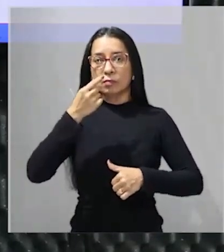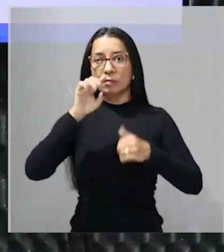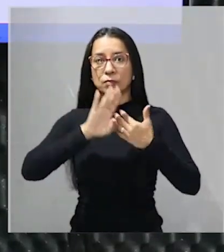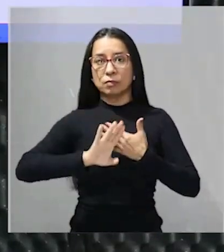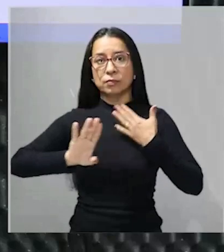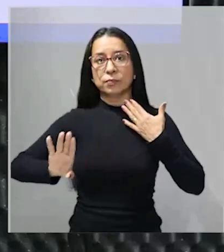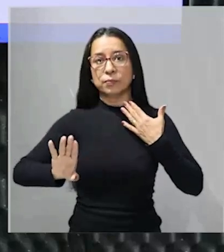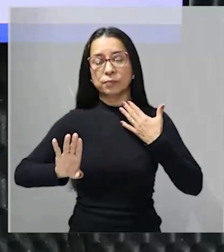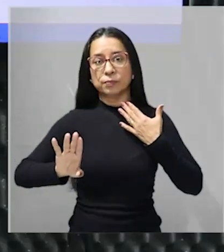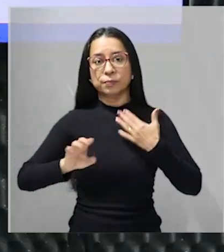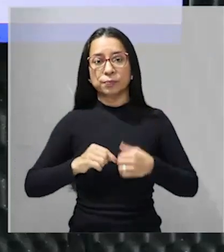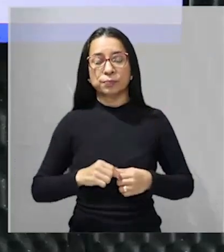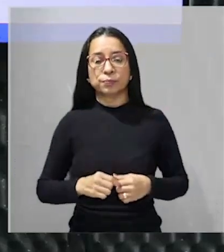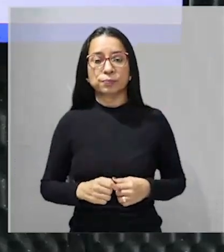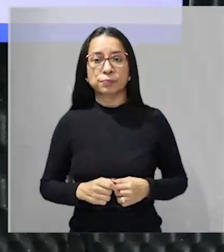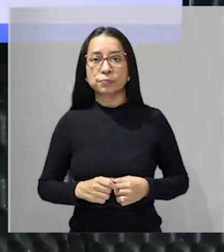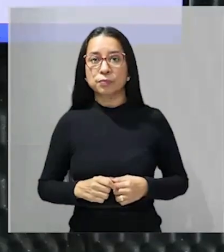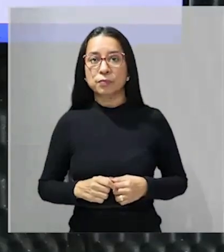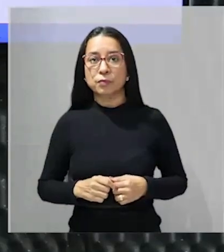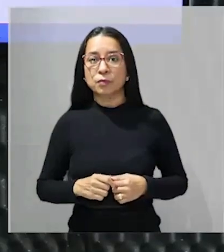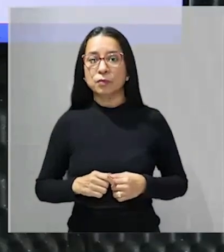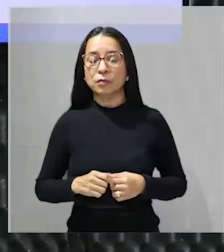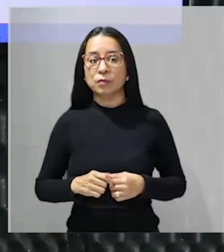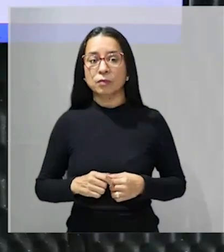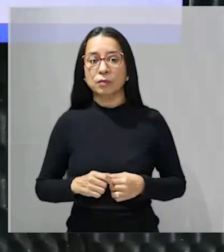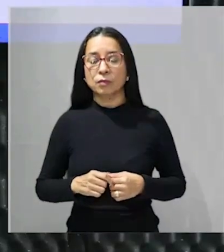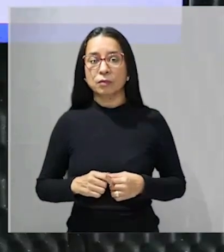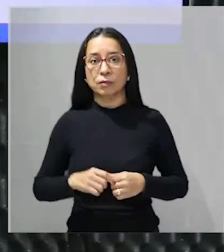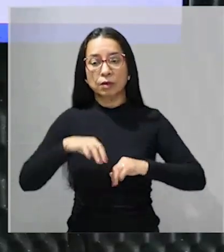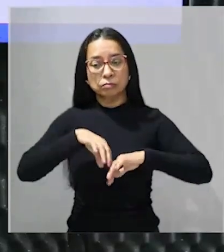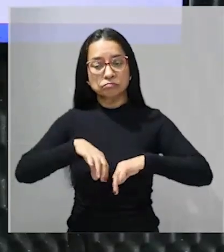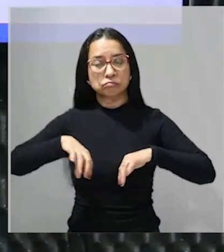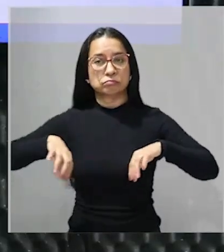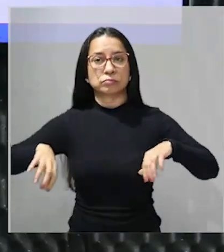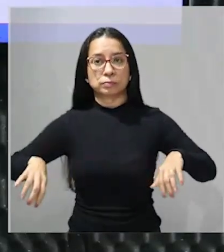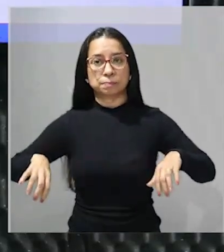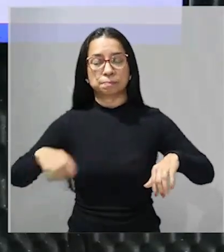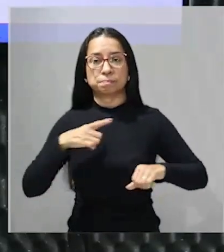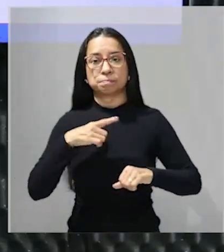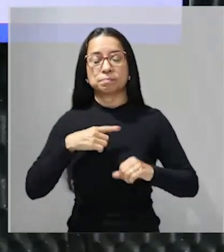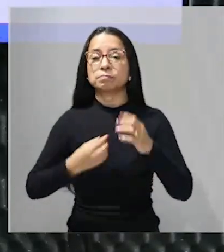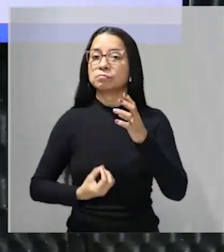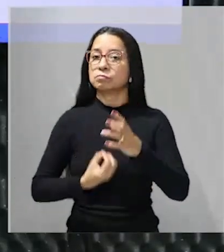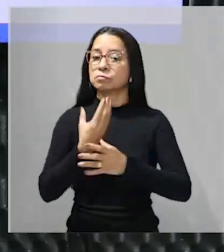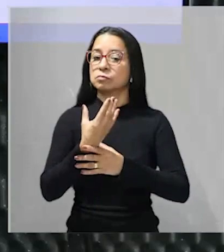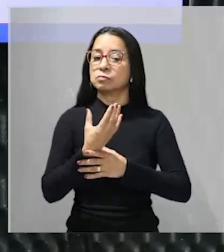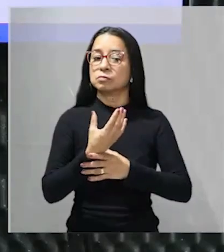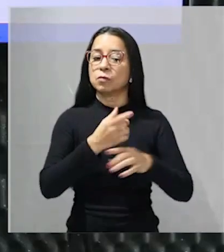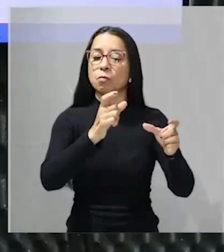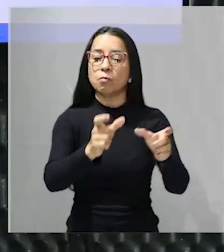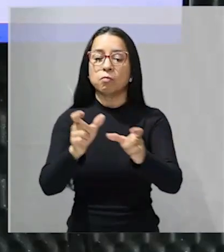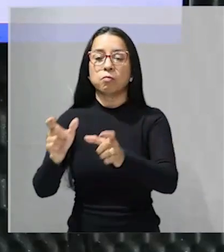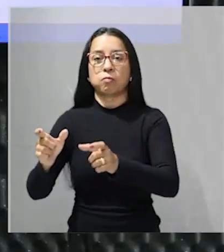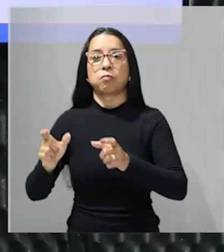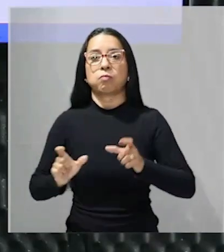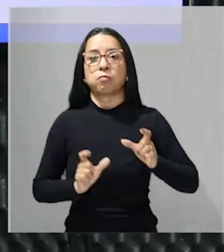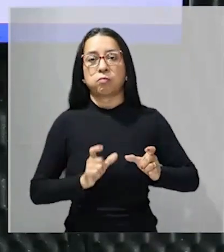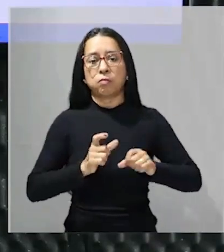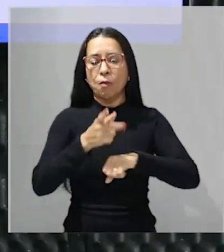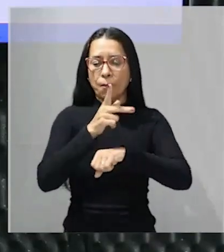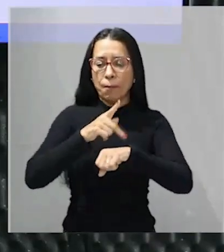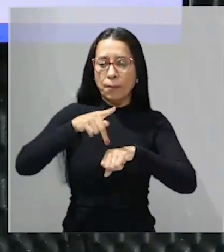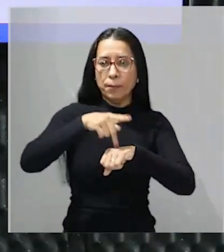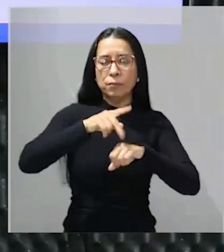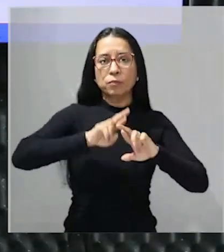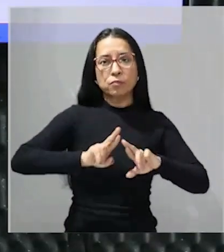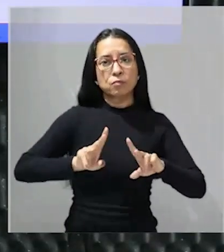fragmentar ela vai se dividir nós teremos surgimento de vários países vários